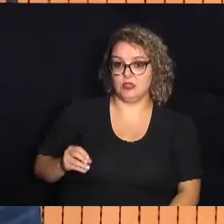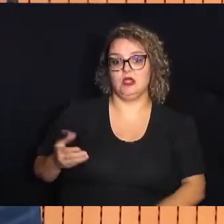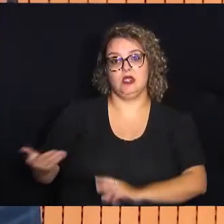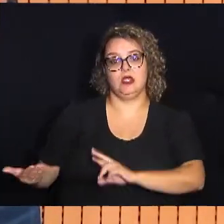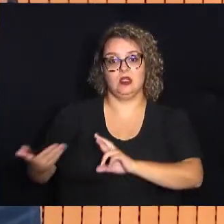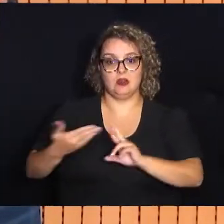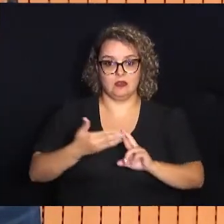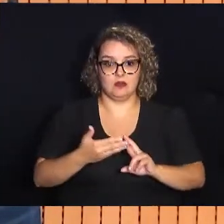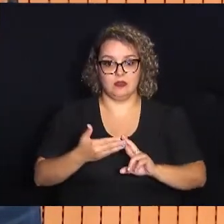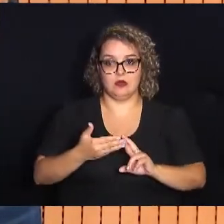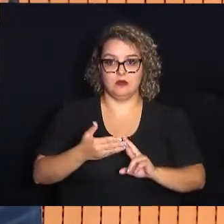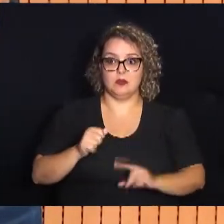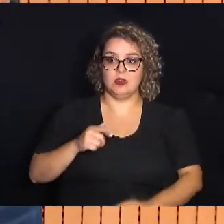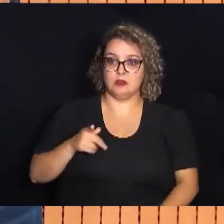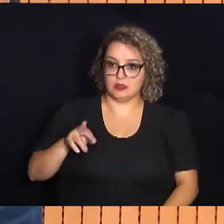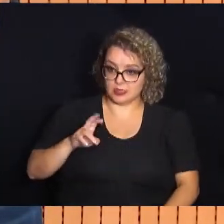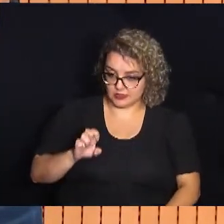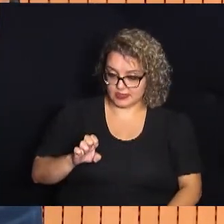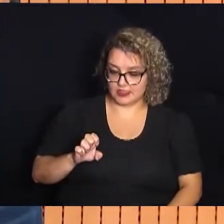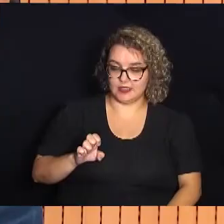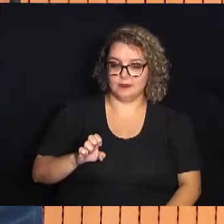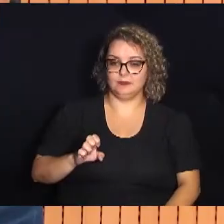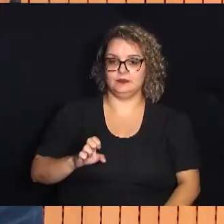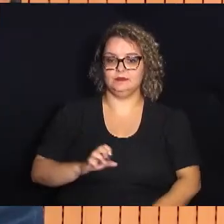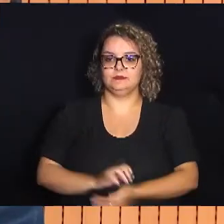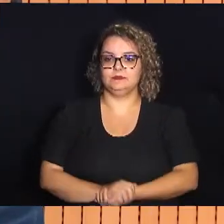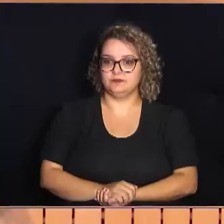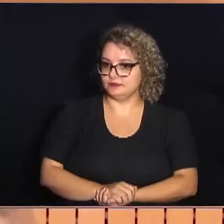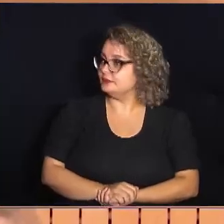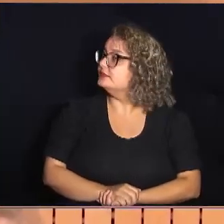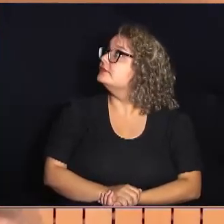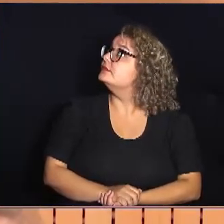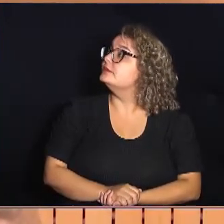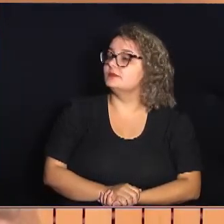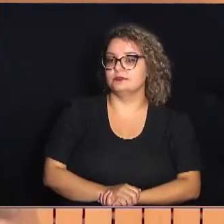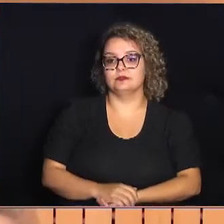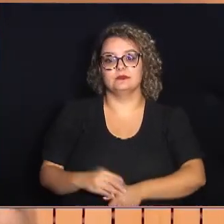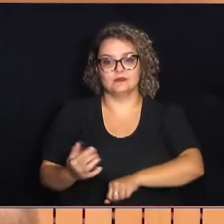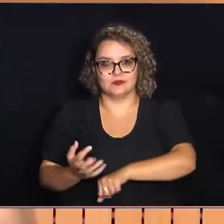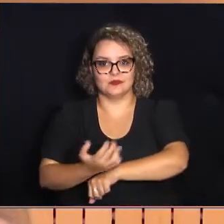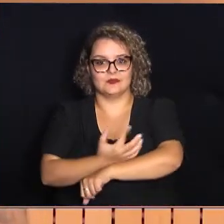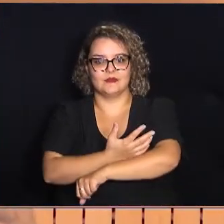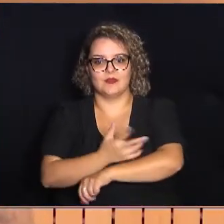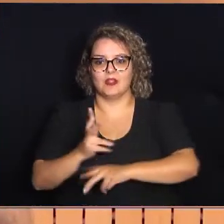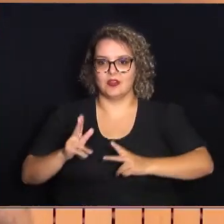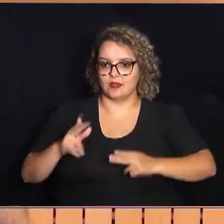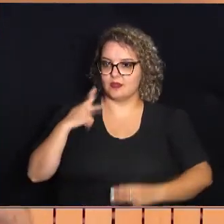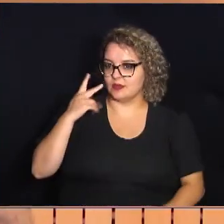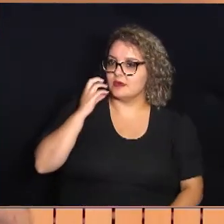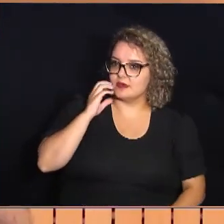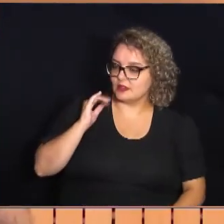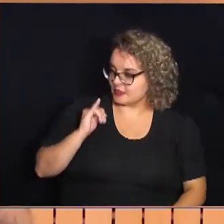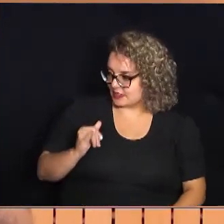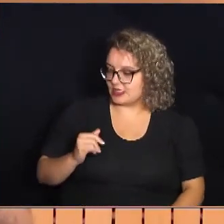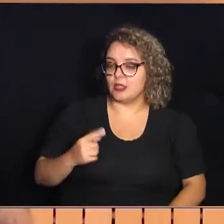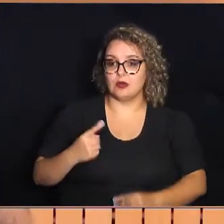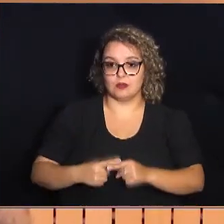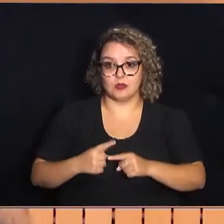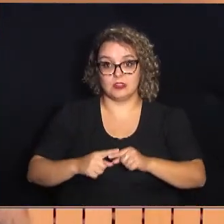Betinho, representado pelo André Luiz Toloto. Eu até me emociono, como o vereador disse,